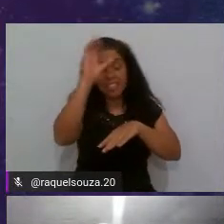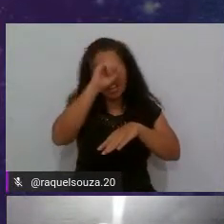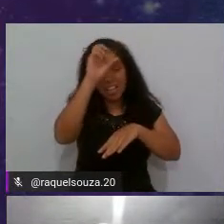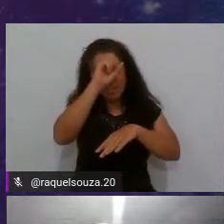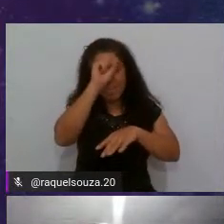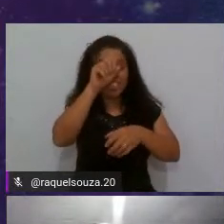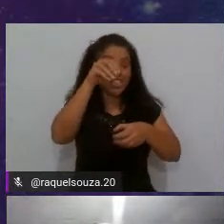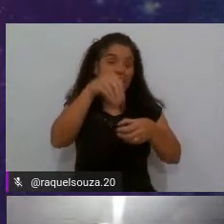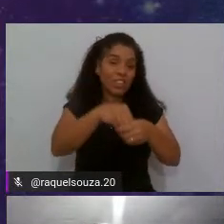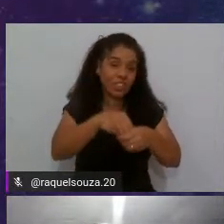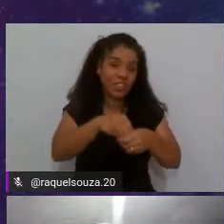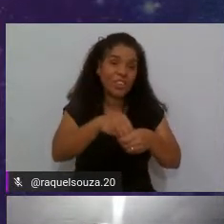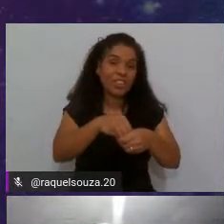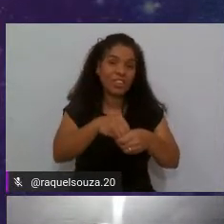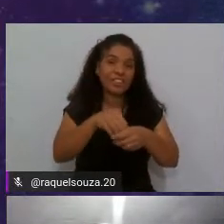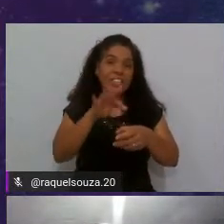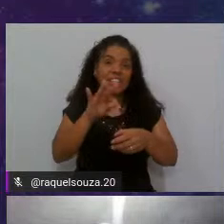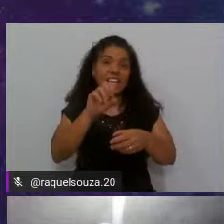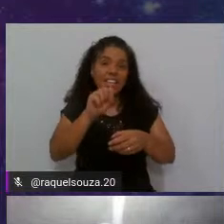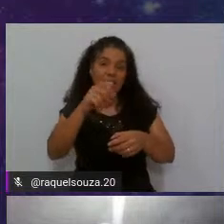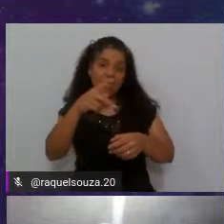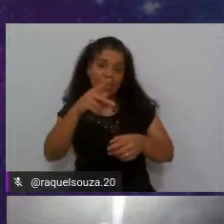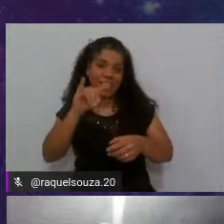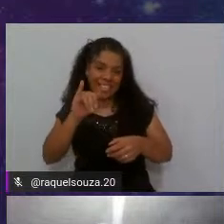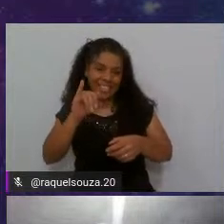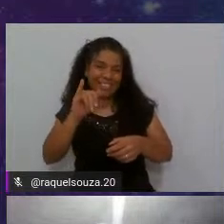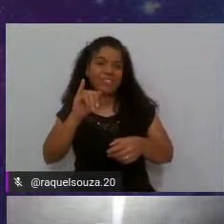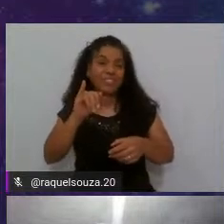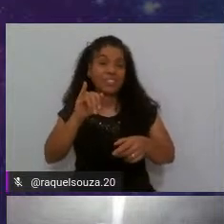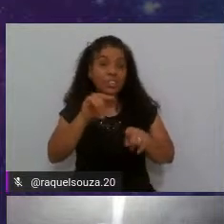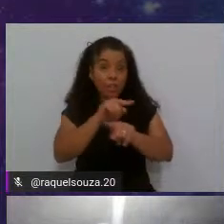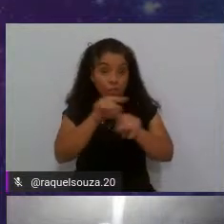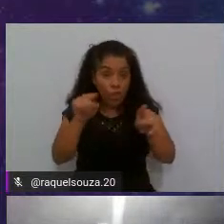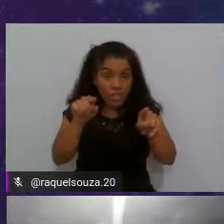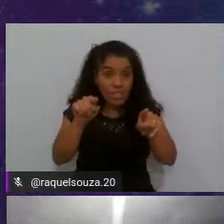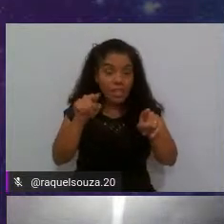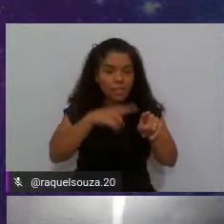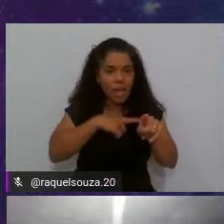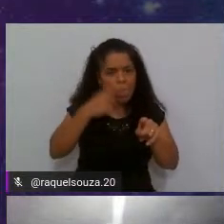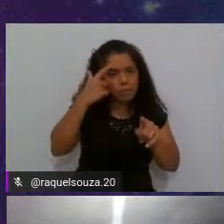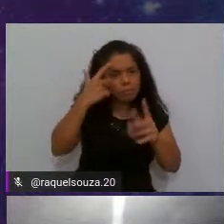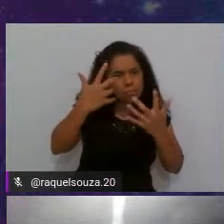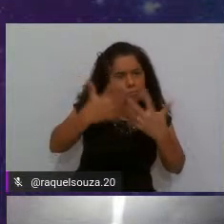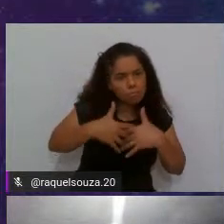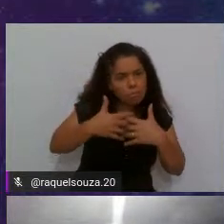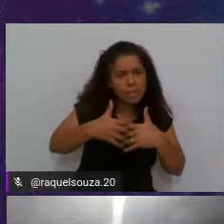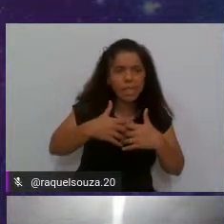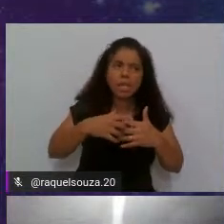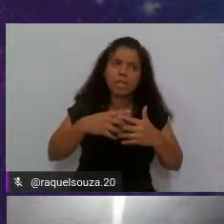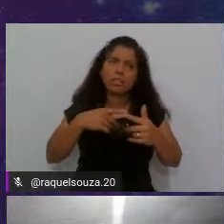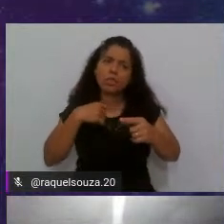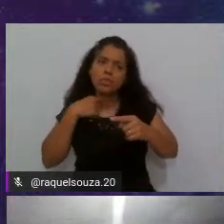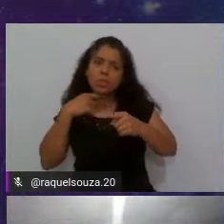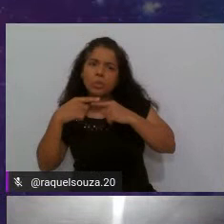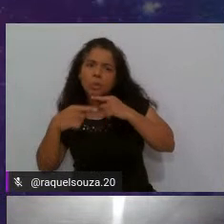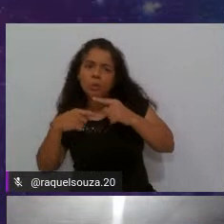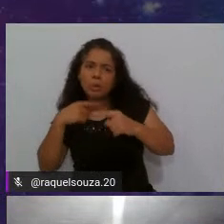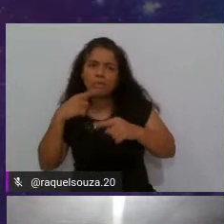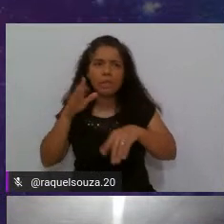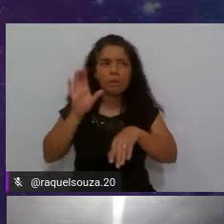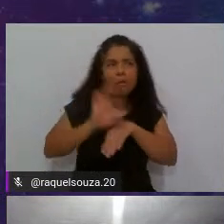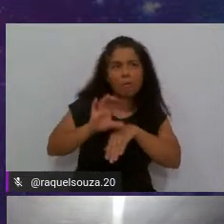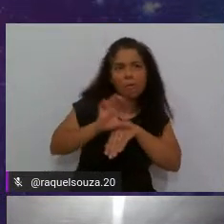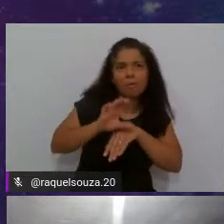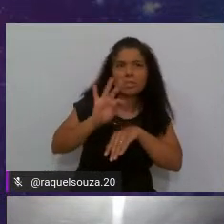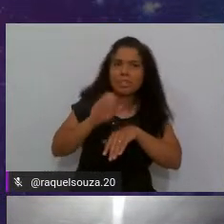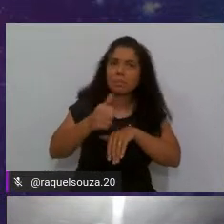dentro do do TSPI você que que está pensando que ainda está na dúvida faça ou não faça será que